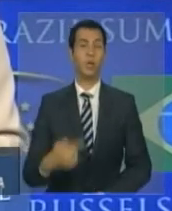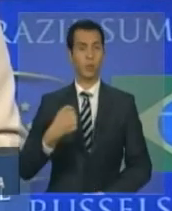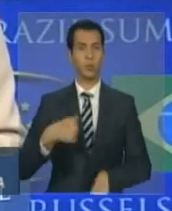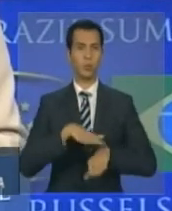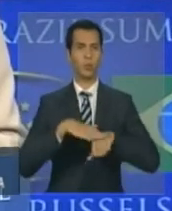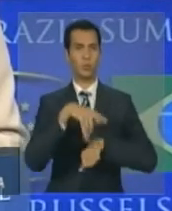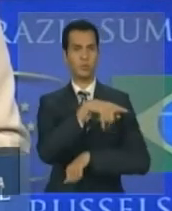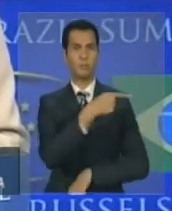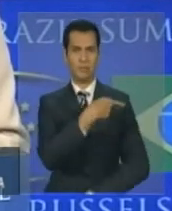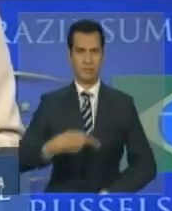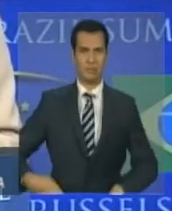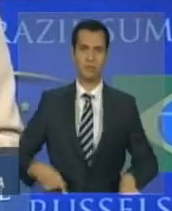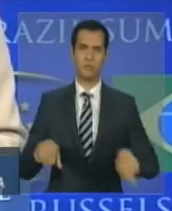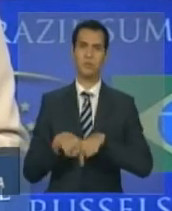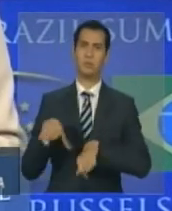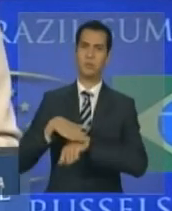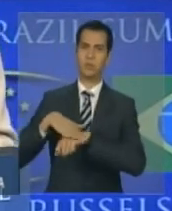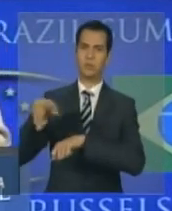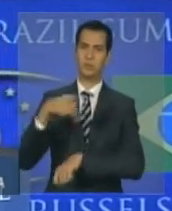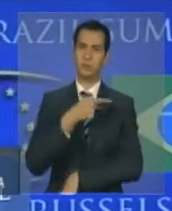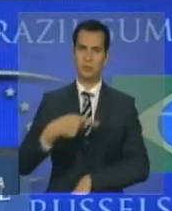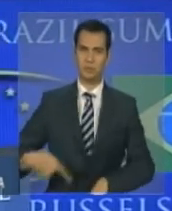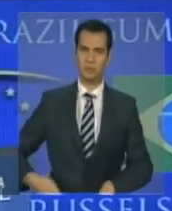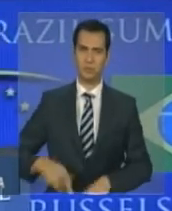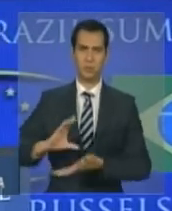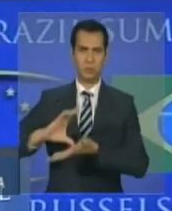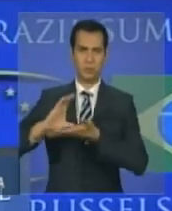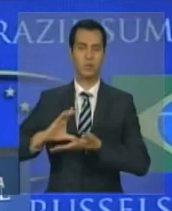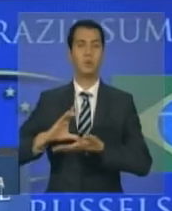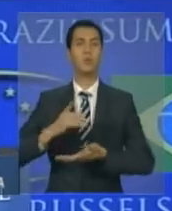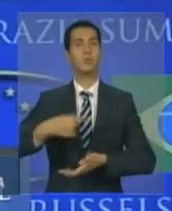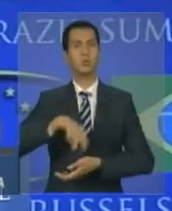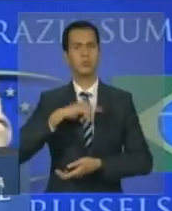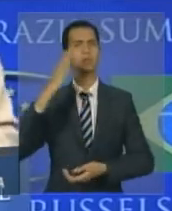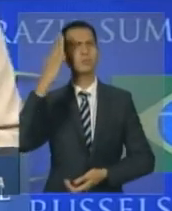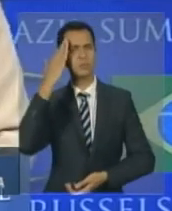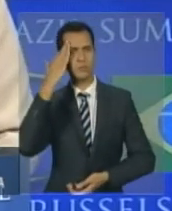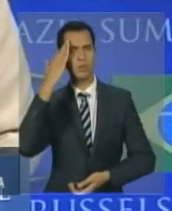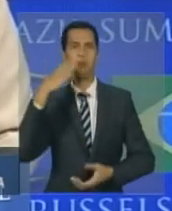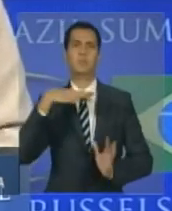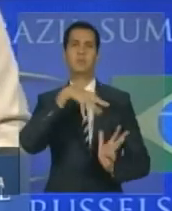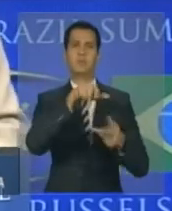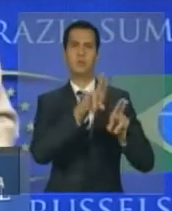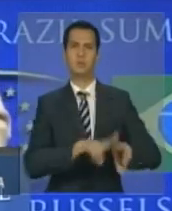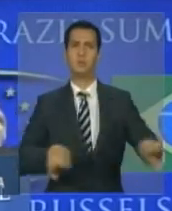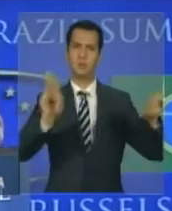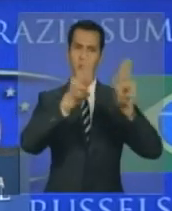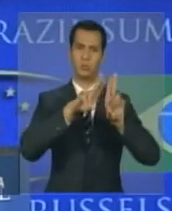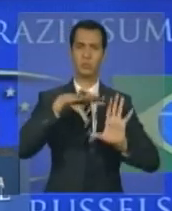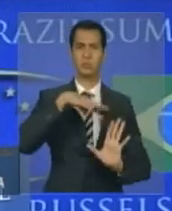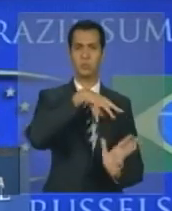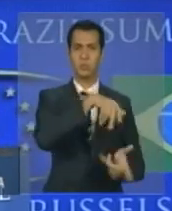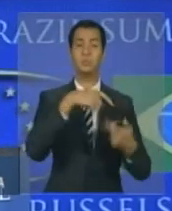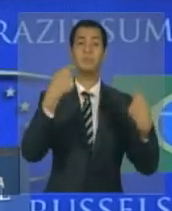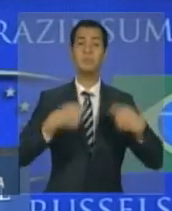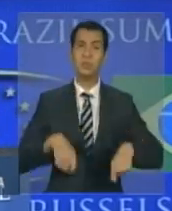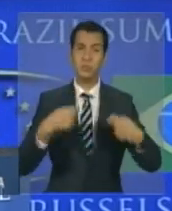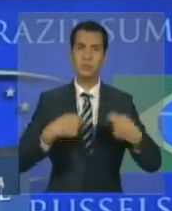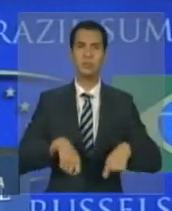nós sabemos que as Nações Unidas precisam estar à altura de desafios de um mundo multipolar,